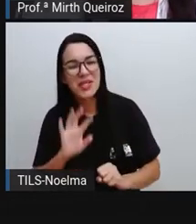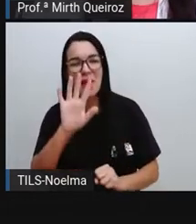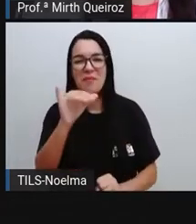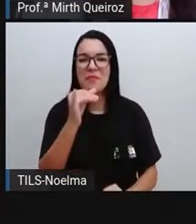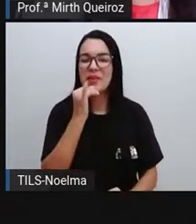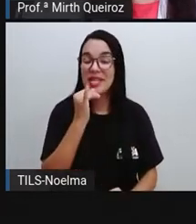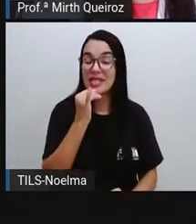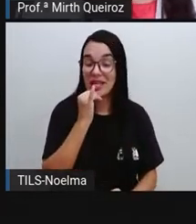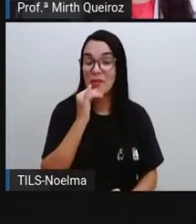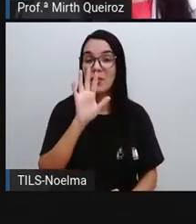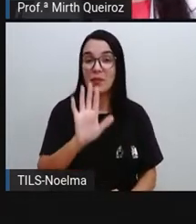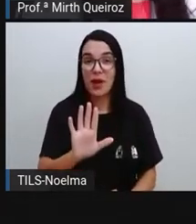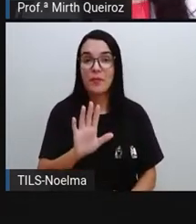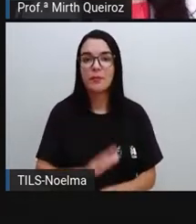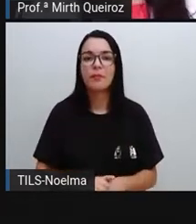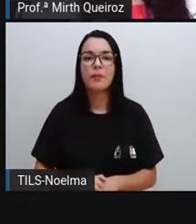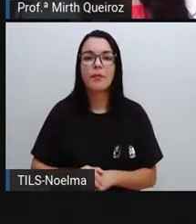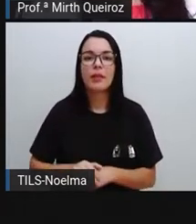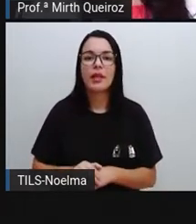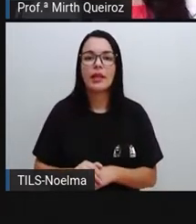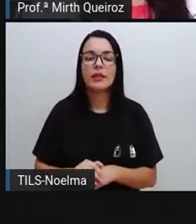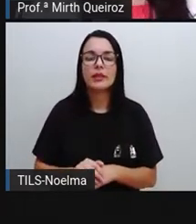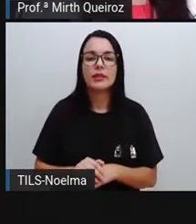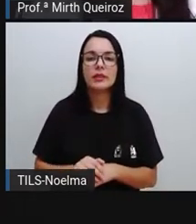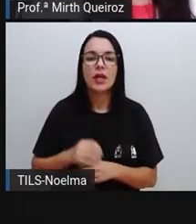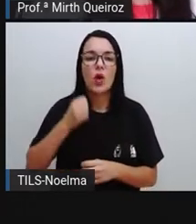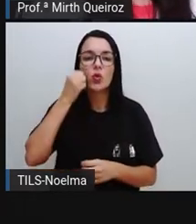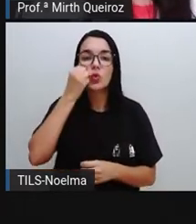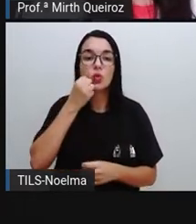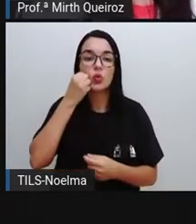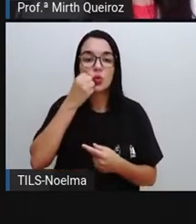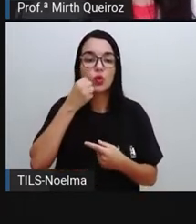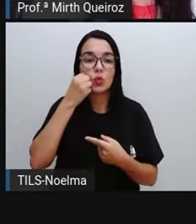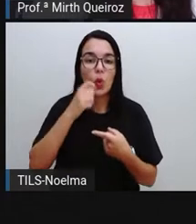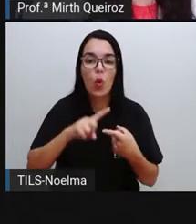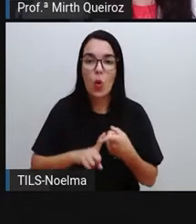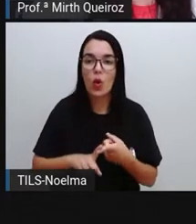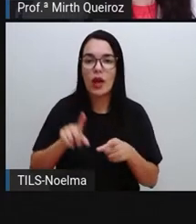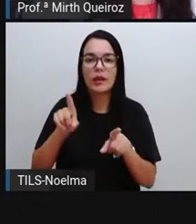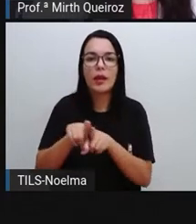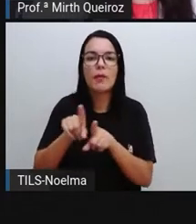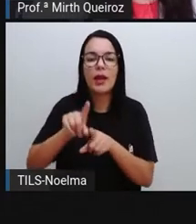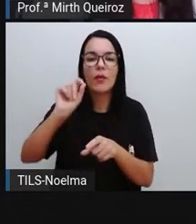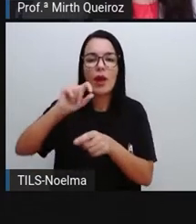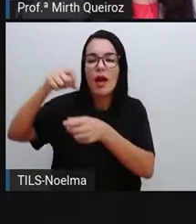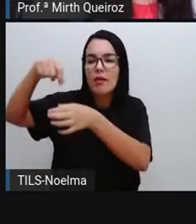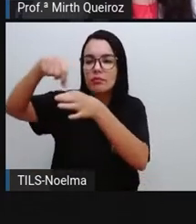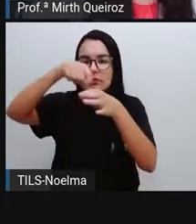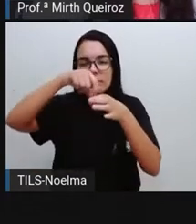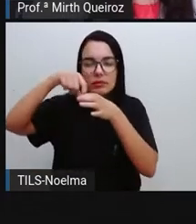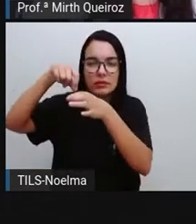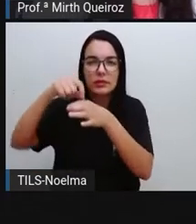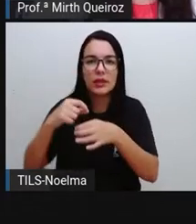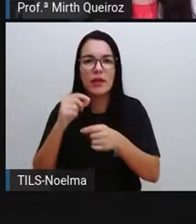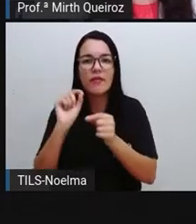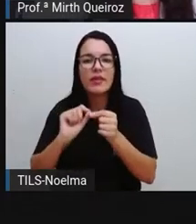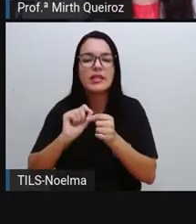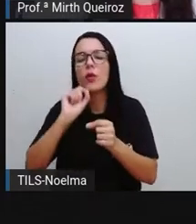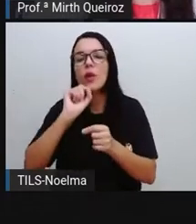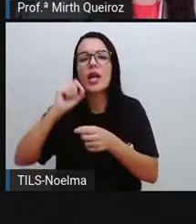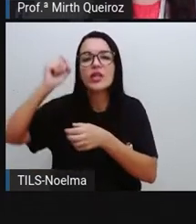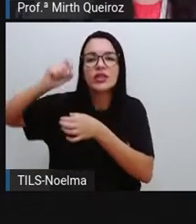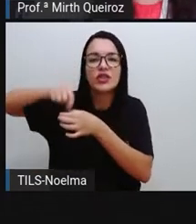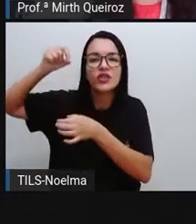industrialização, né? De algumas ervas, medicinais que são colocadas ali nos saquinhos, né? Que eles fazem todo um